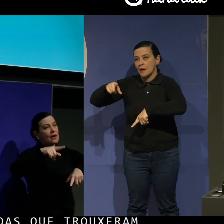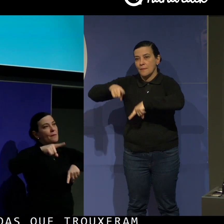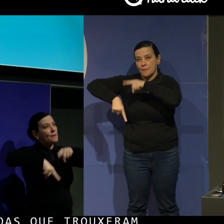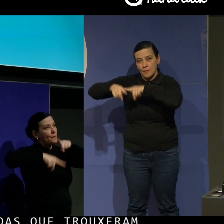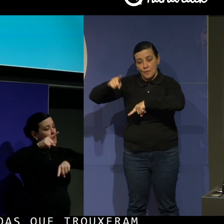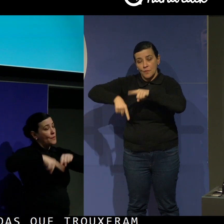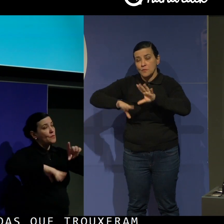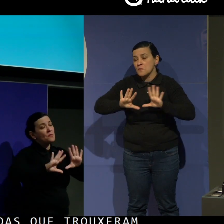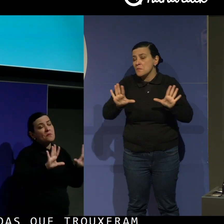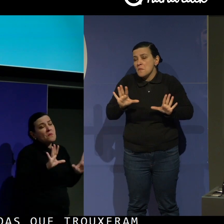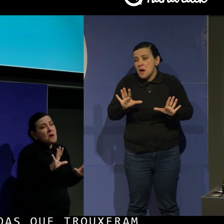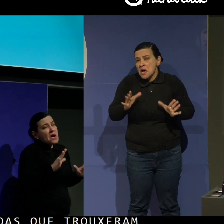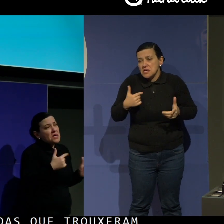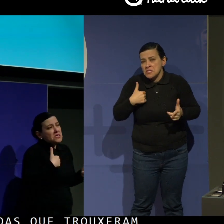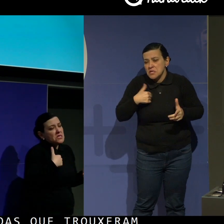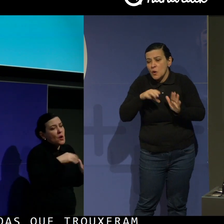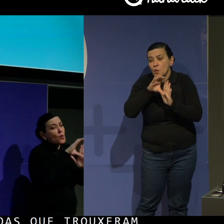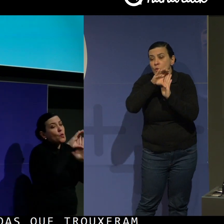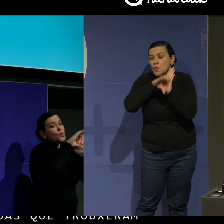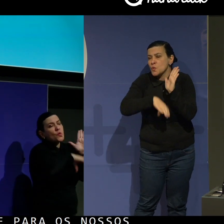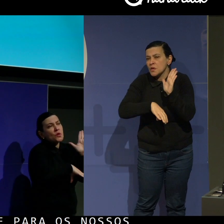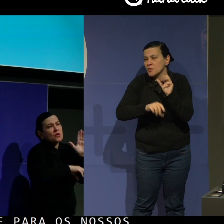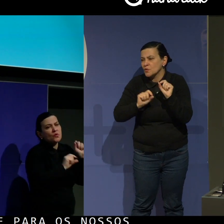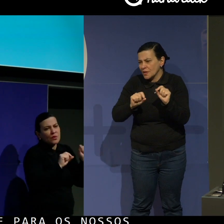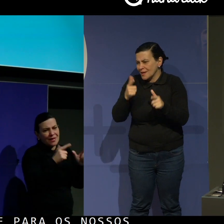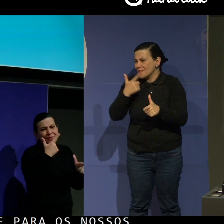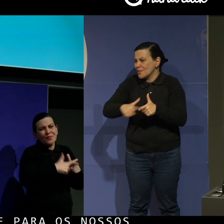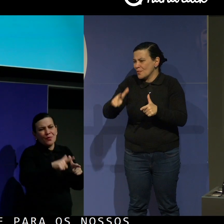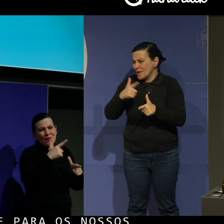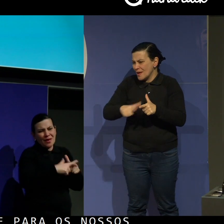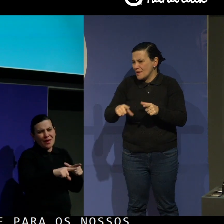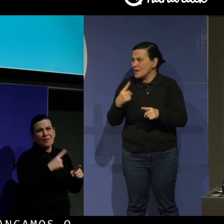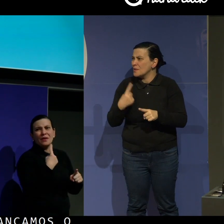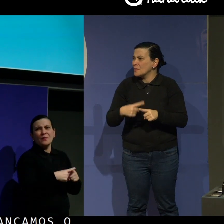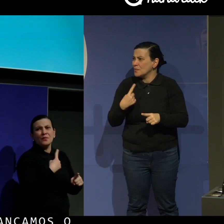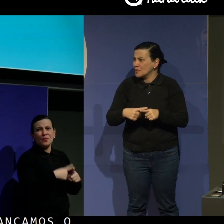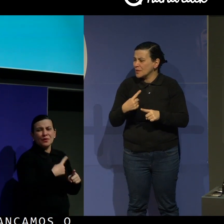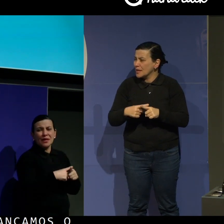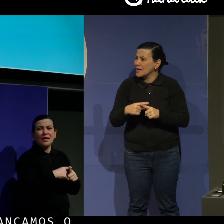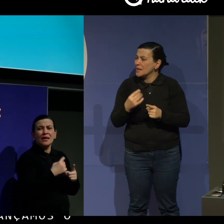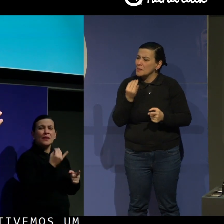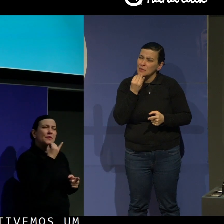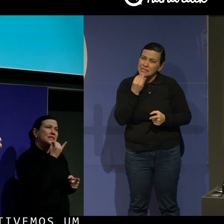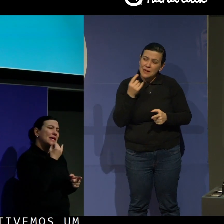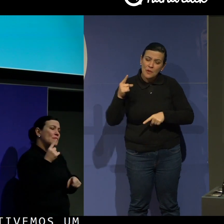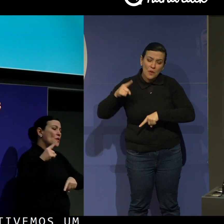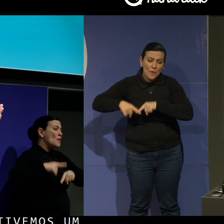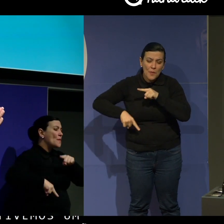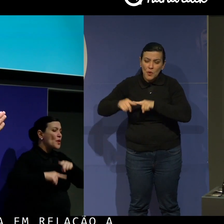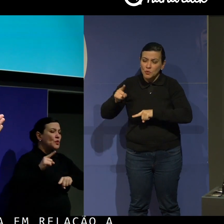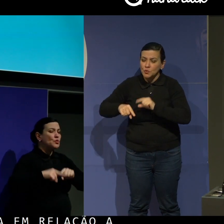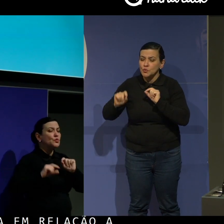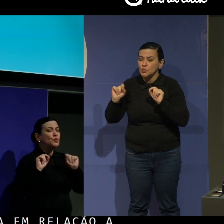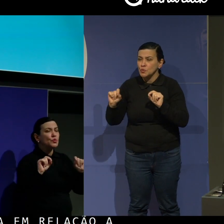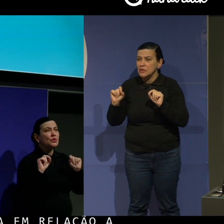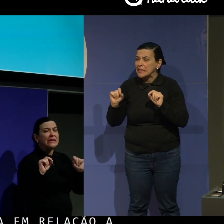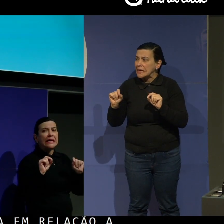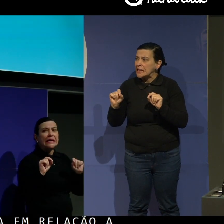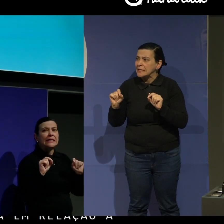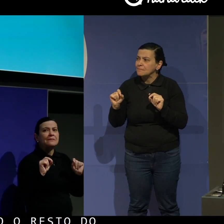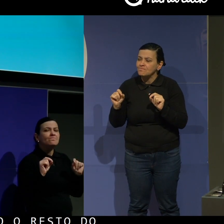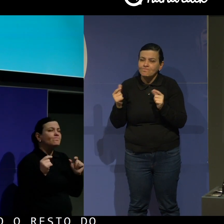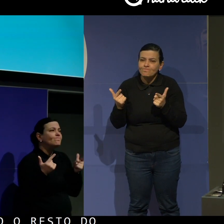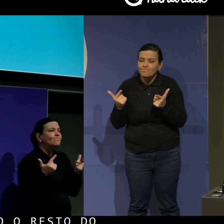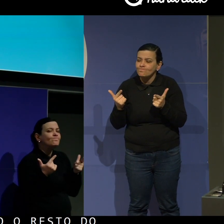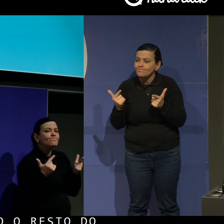Nós lançamos o currículo, nós tivemos um pequeno problema em relação a isso, porque todo o resto do nosso produto, ele não tinha, ele não tinha